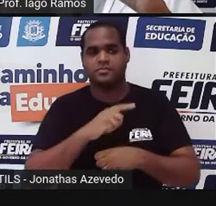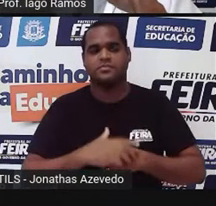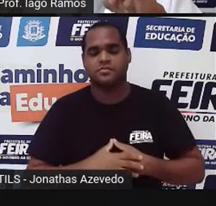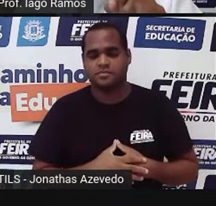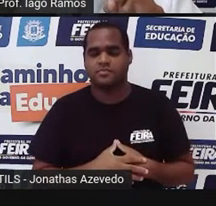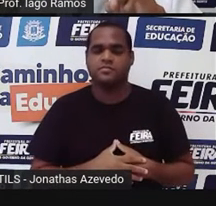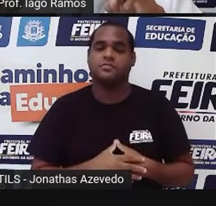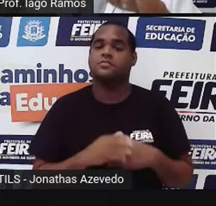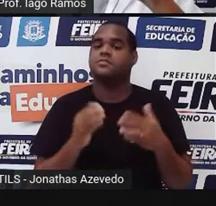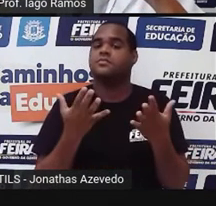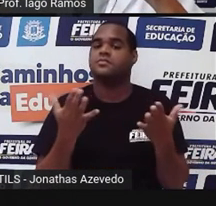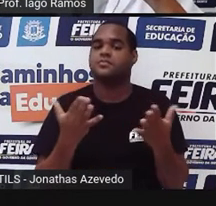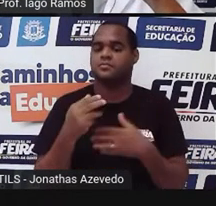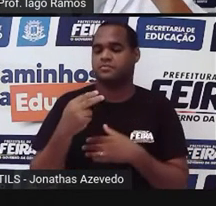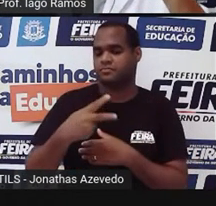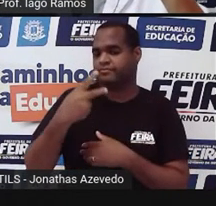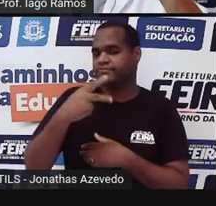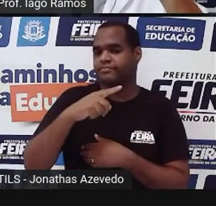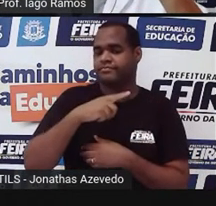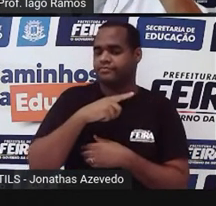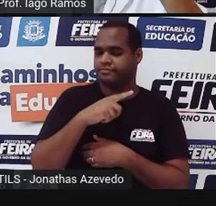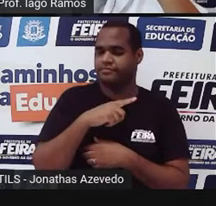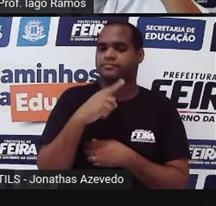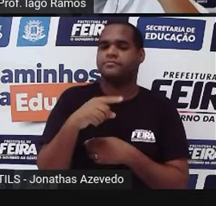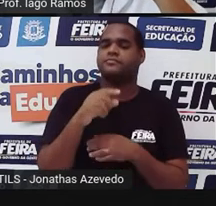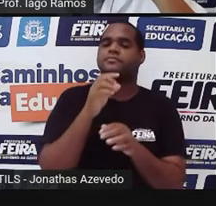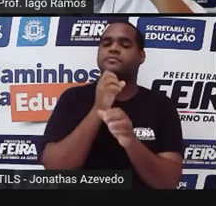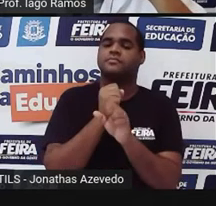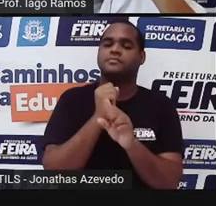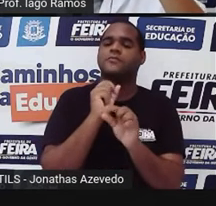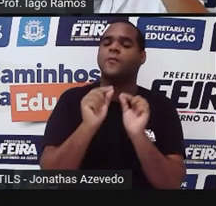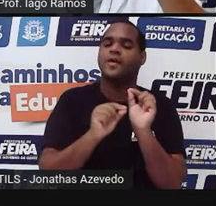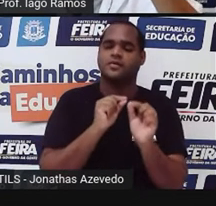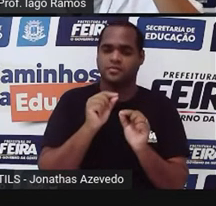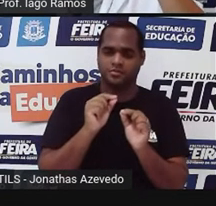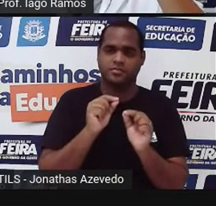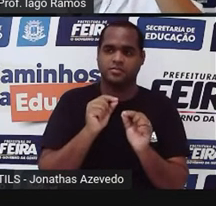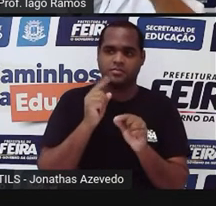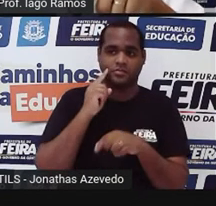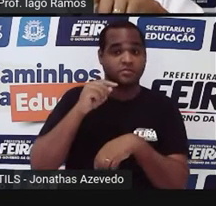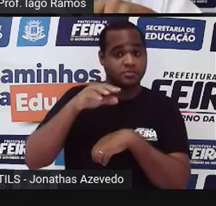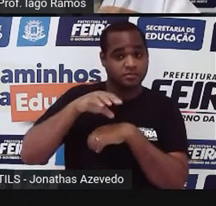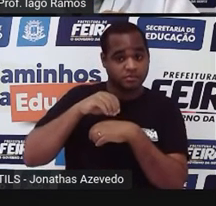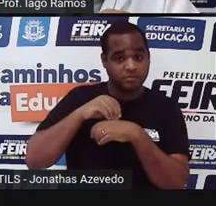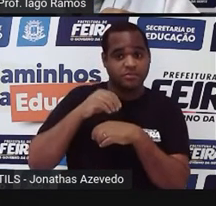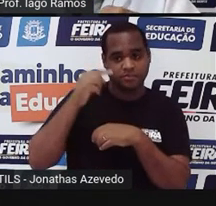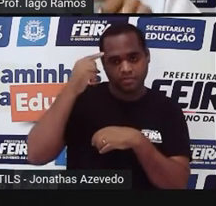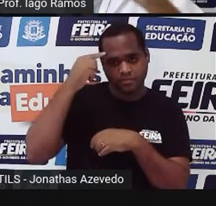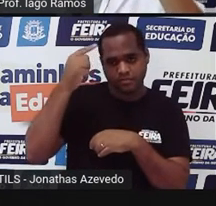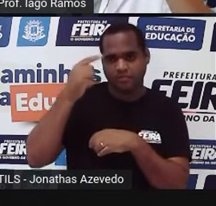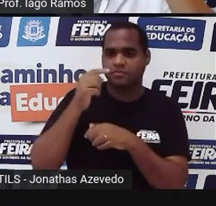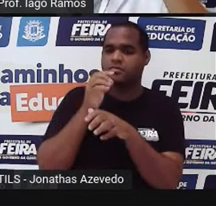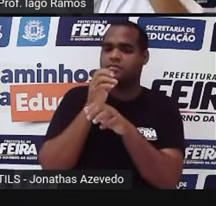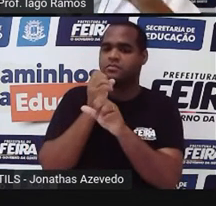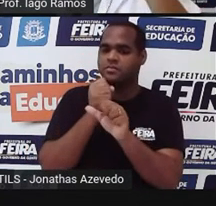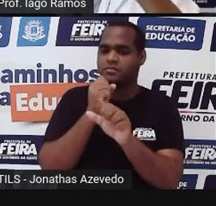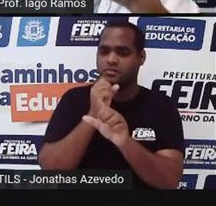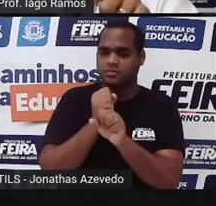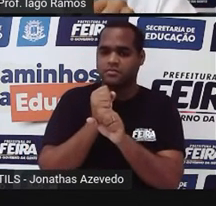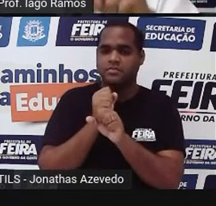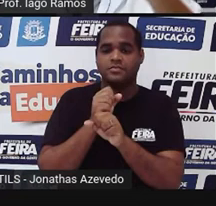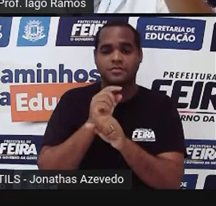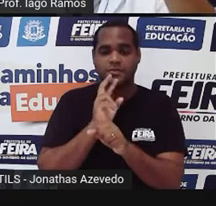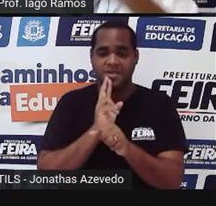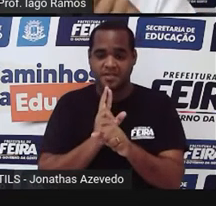Agora, tem o segundo passo. O segundo passo é fazer o seguinte, olha. Pegar esse total, pegar esse